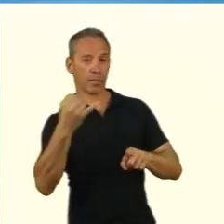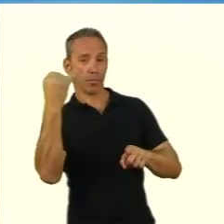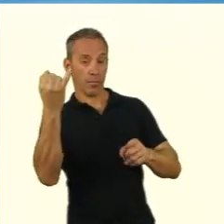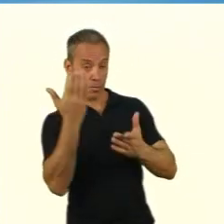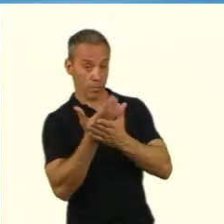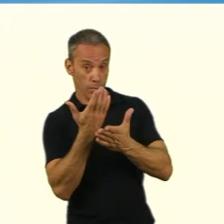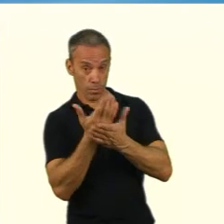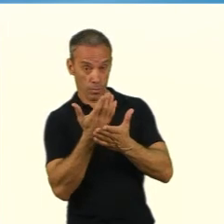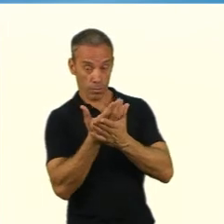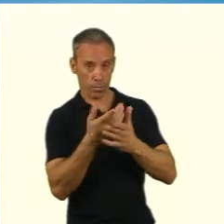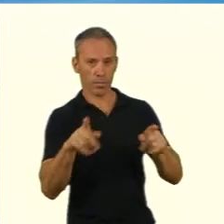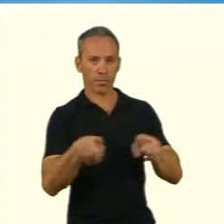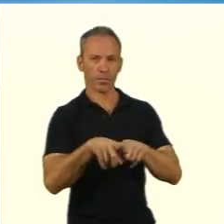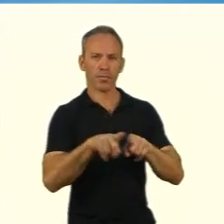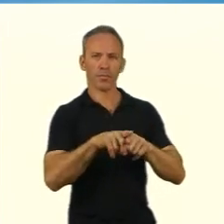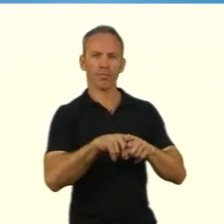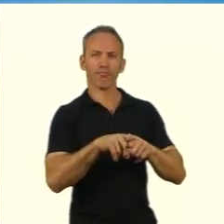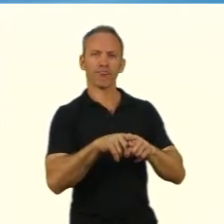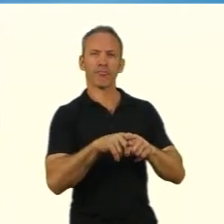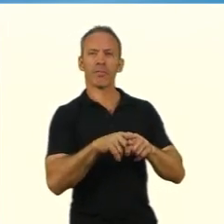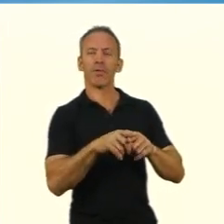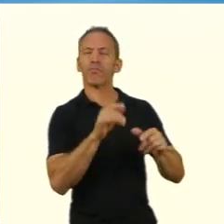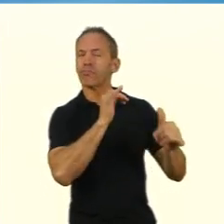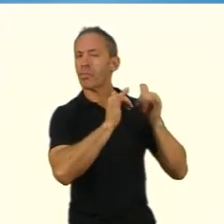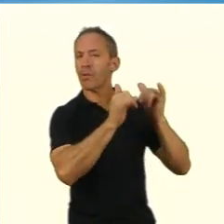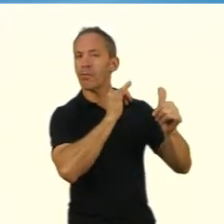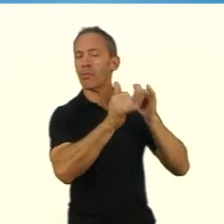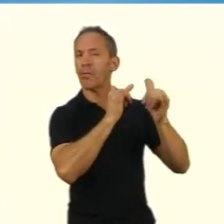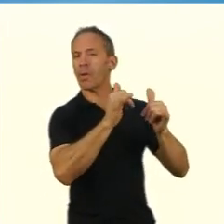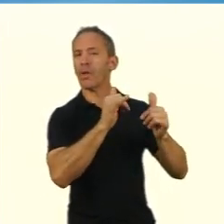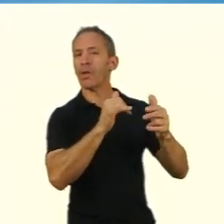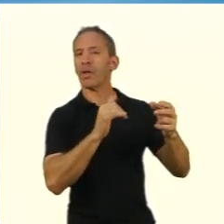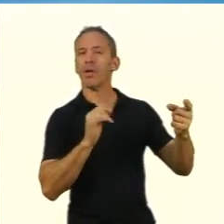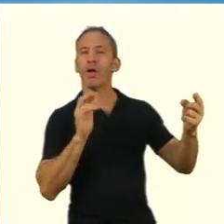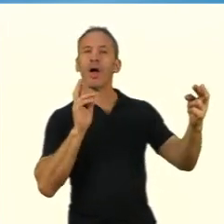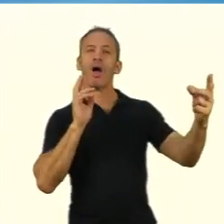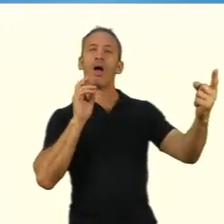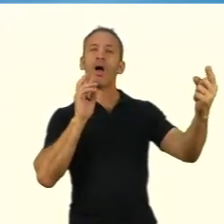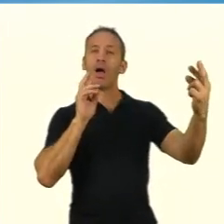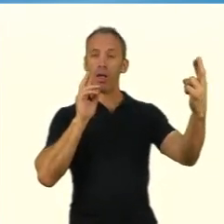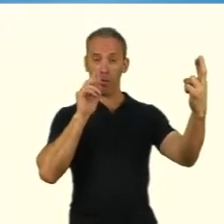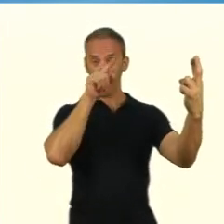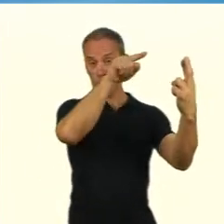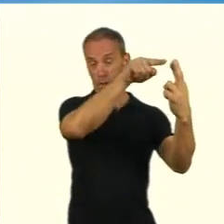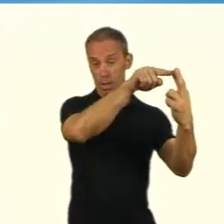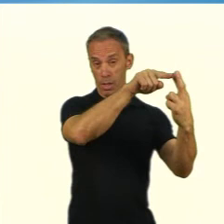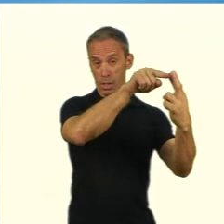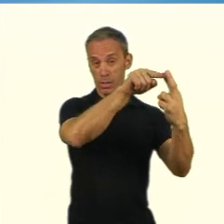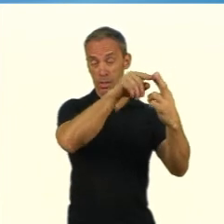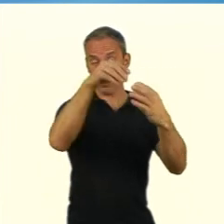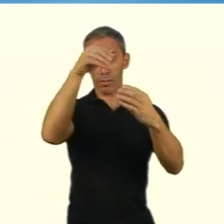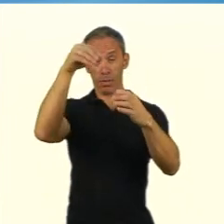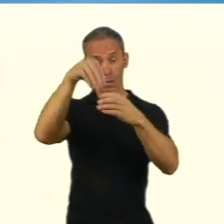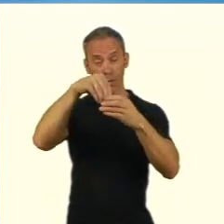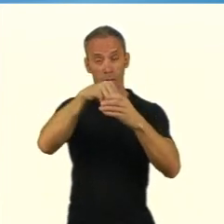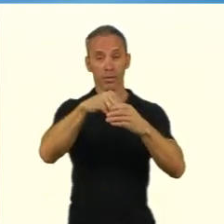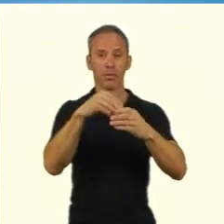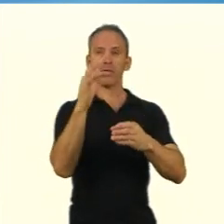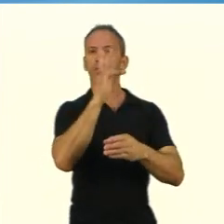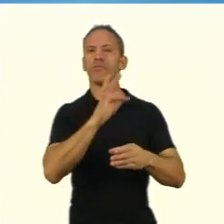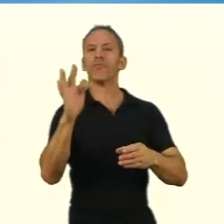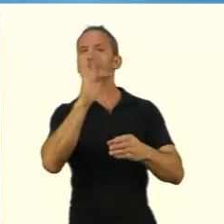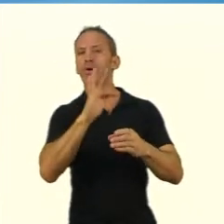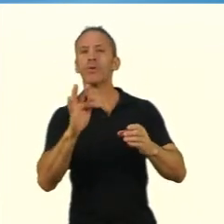conhecimento de maneira sistematizada rigorosa sistemática então a relevância do estudo deve também falar algumas